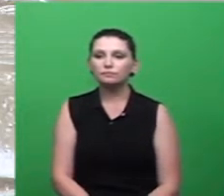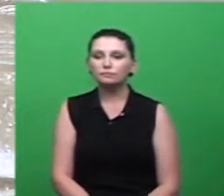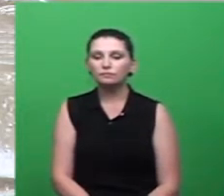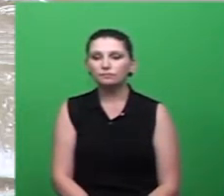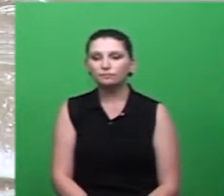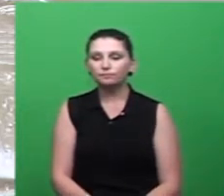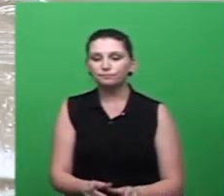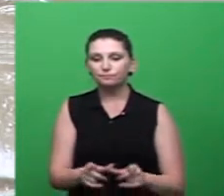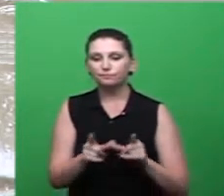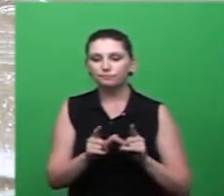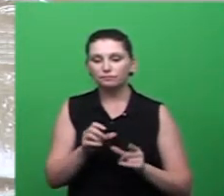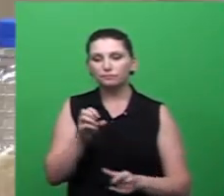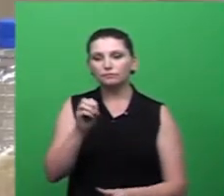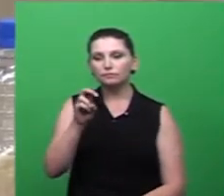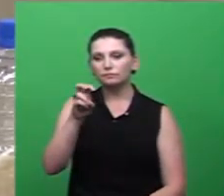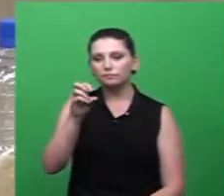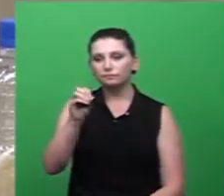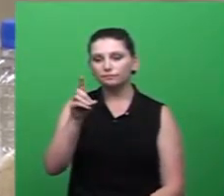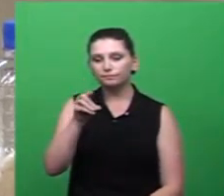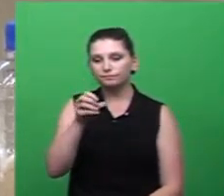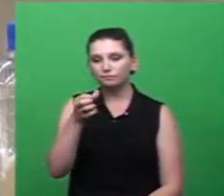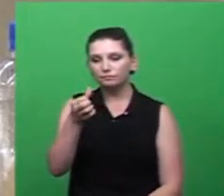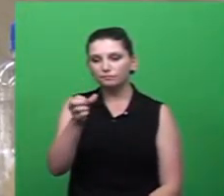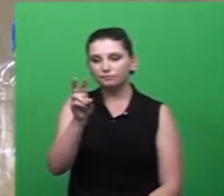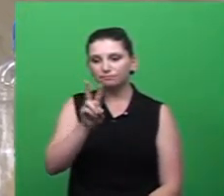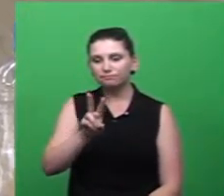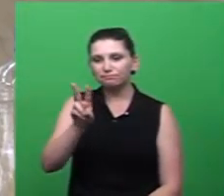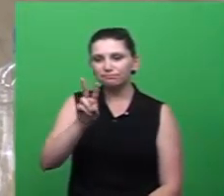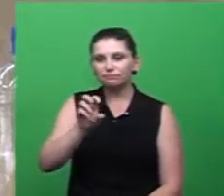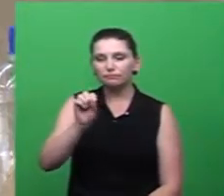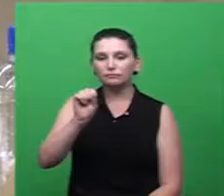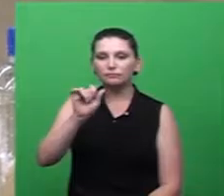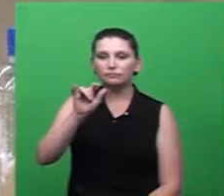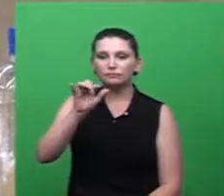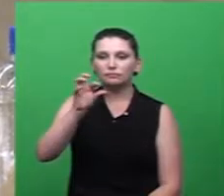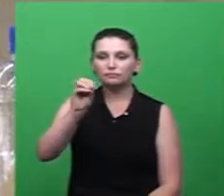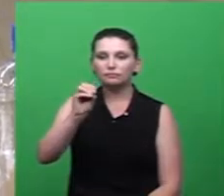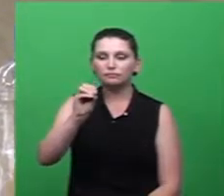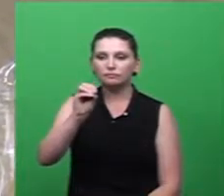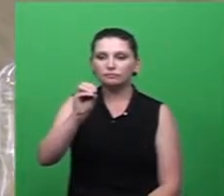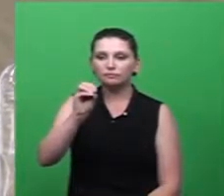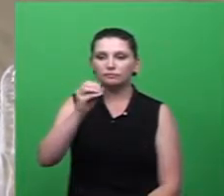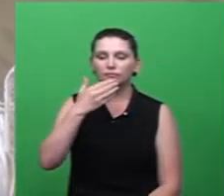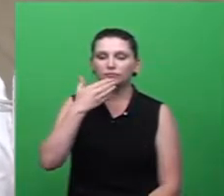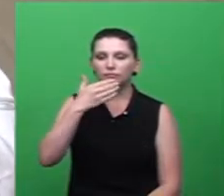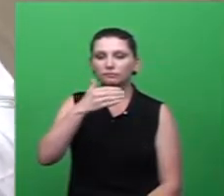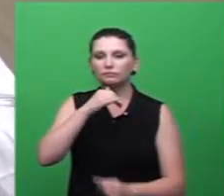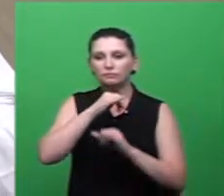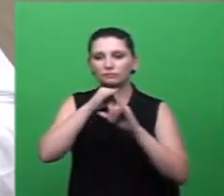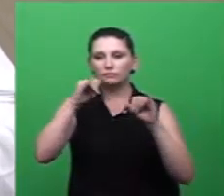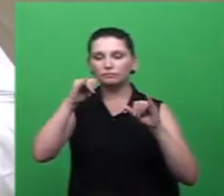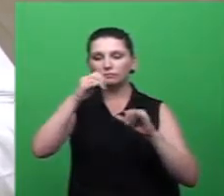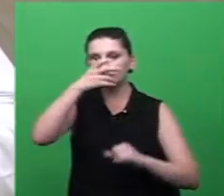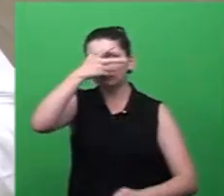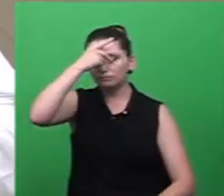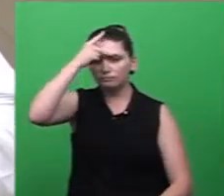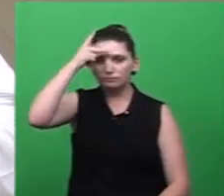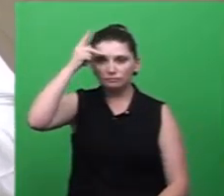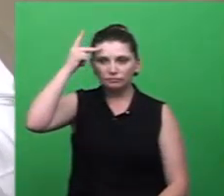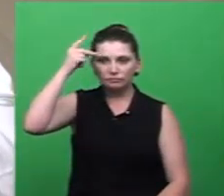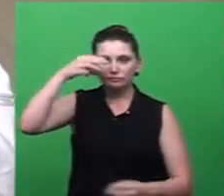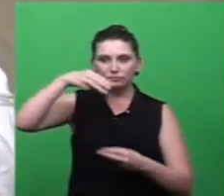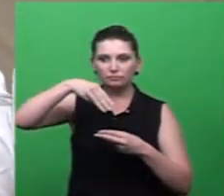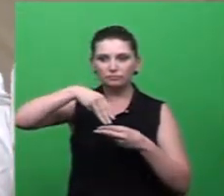Requerimento 050, barra 2016. Autoria, vereador Salésio Lima. Assunto. Pedido de informação ao chefe do Poder Executivo